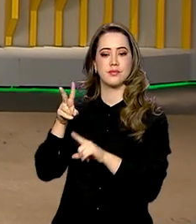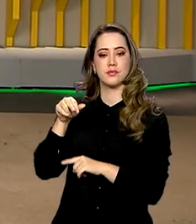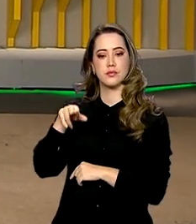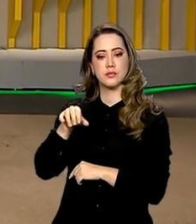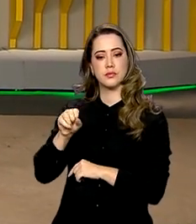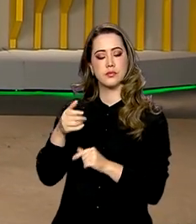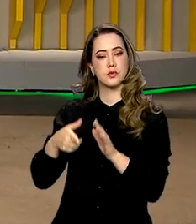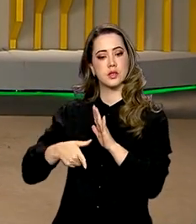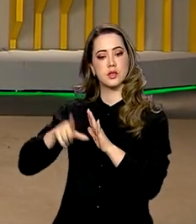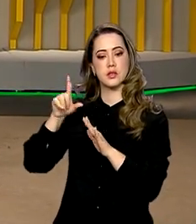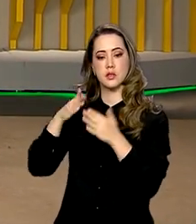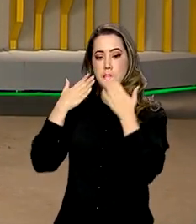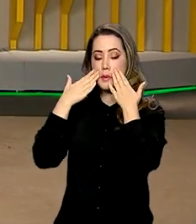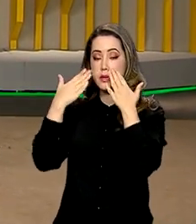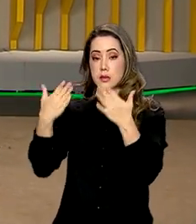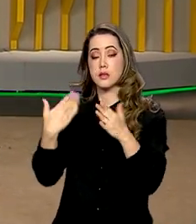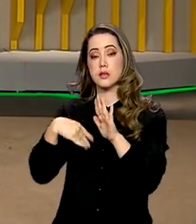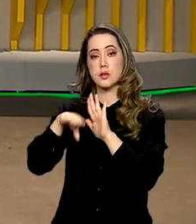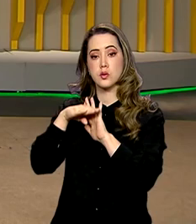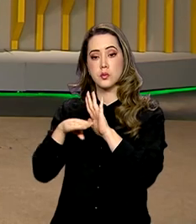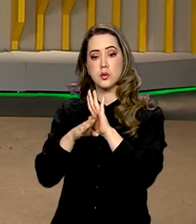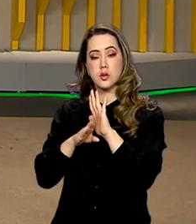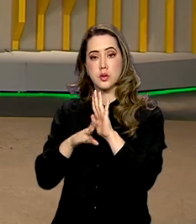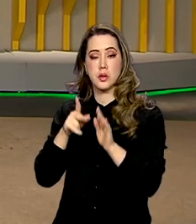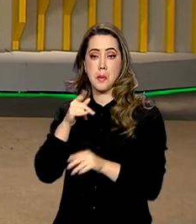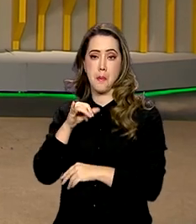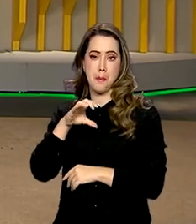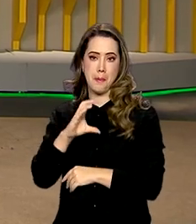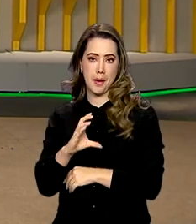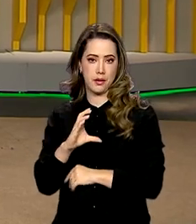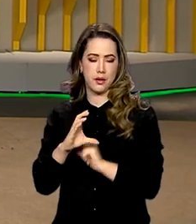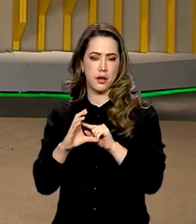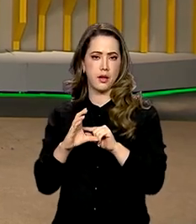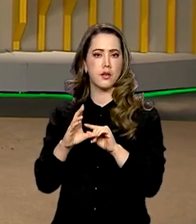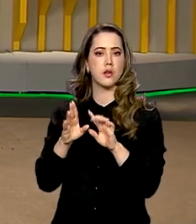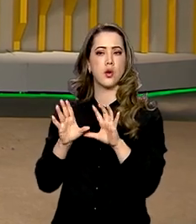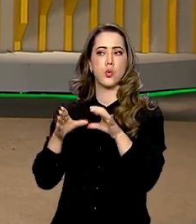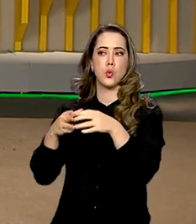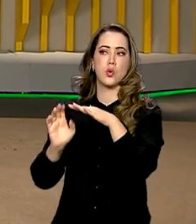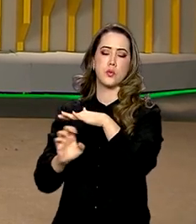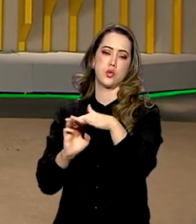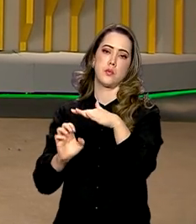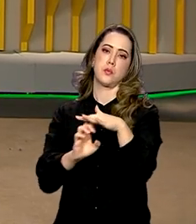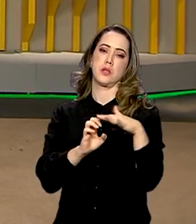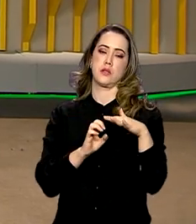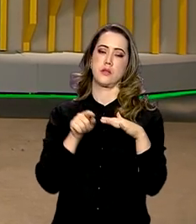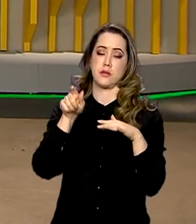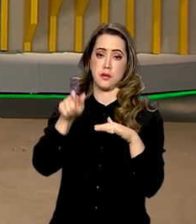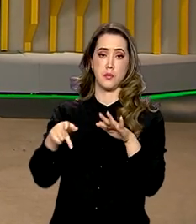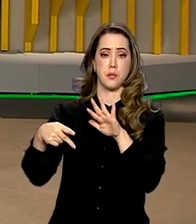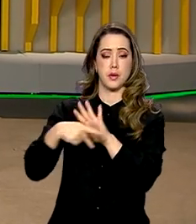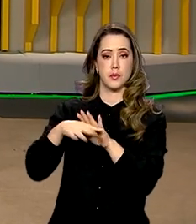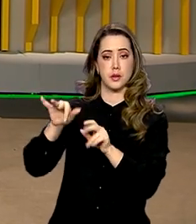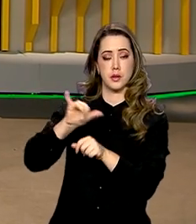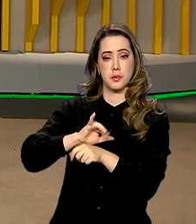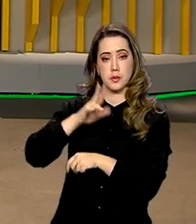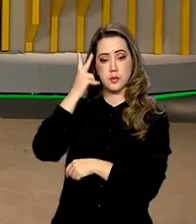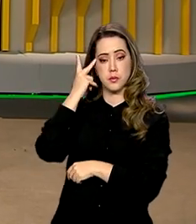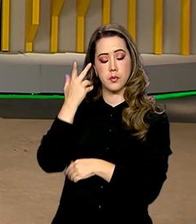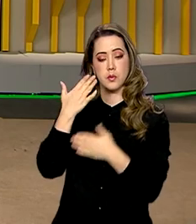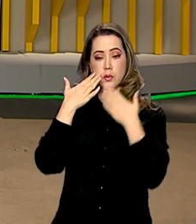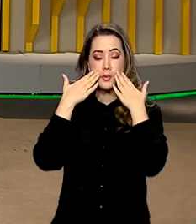acompanhou a apresentação do programa de aceleração do crescimento a empresários na capital paulista. E quem